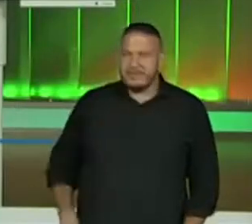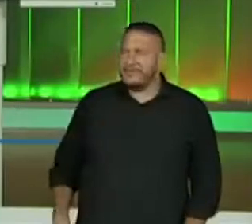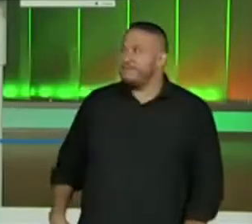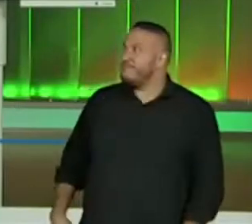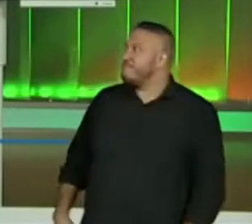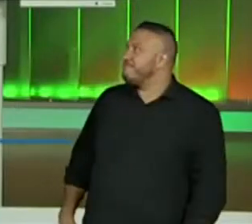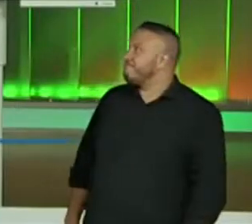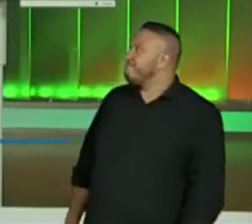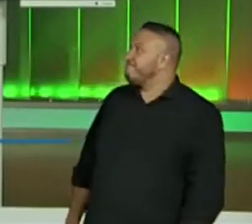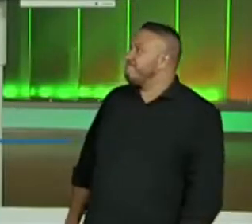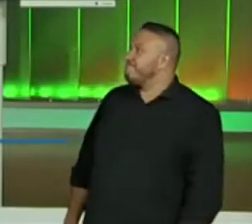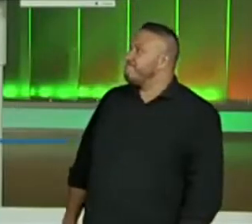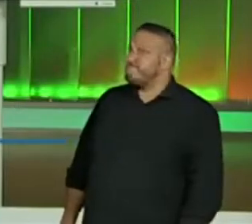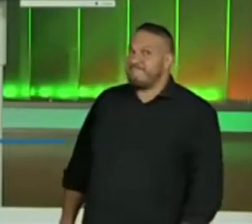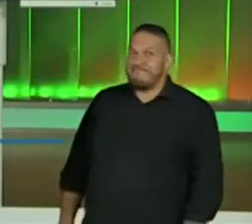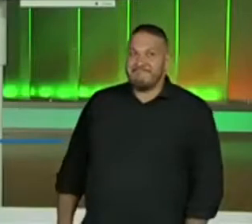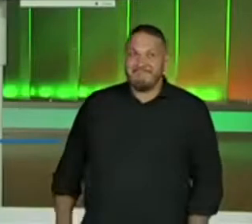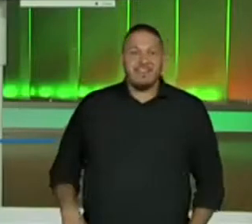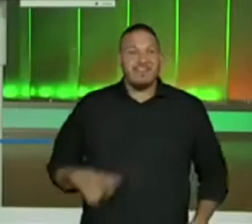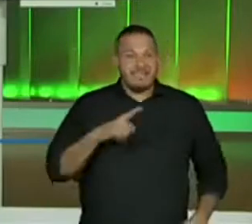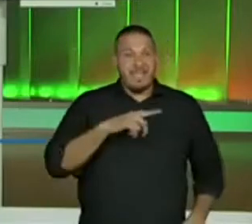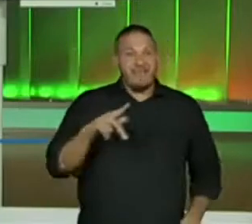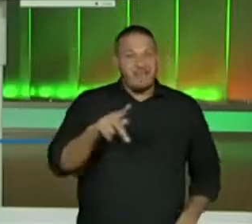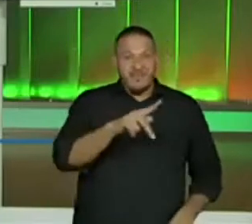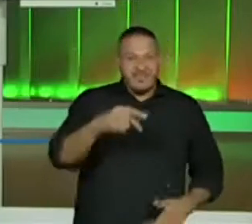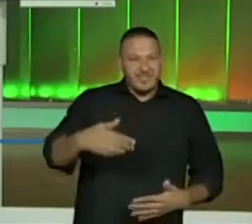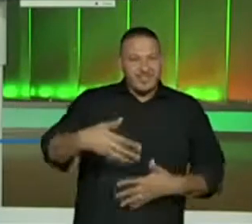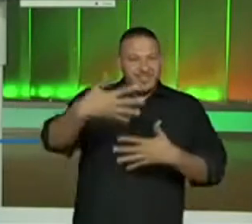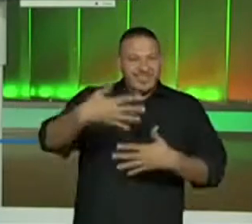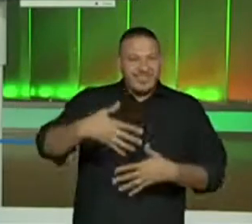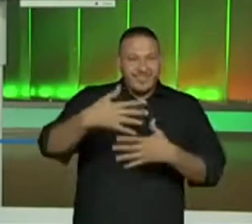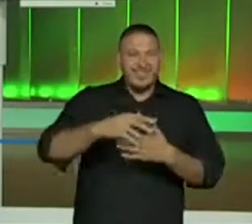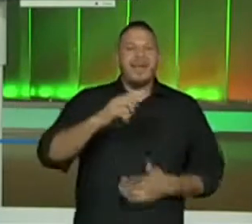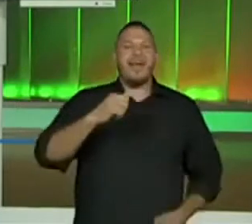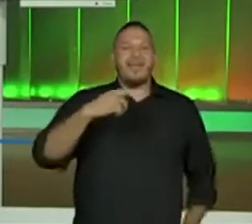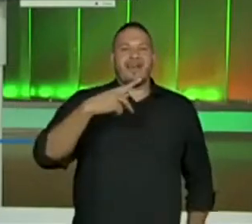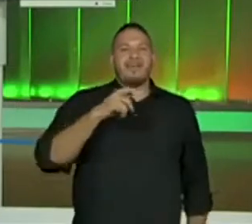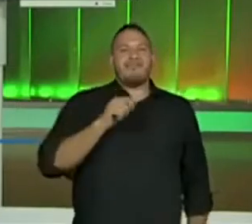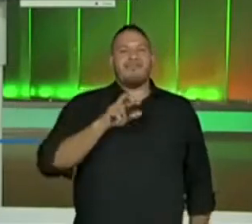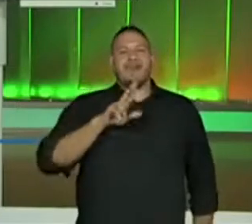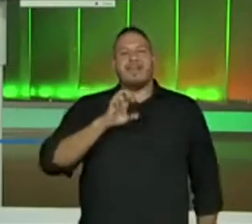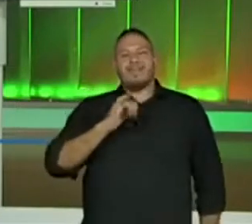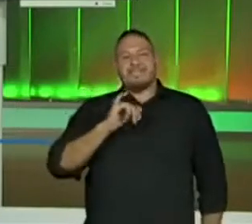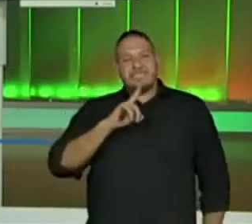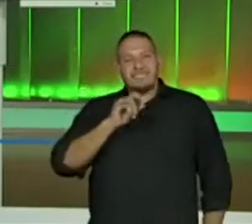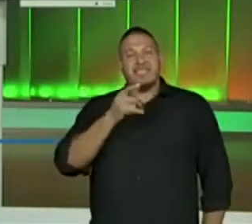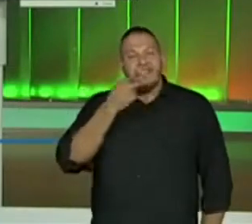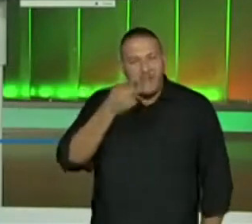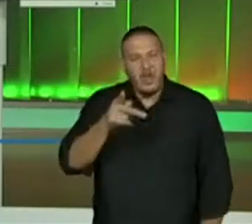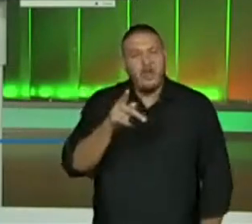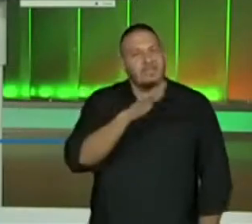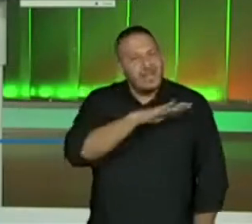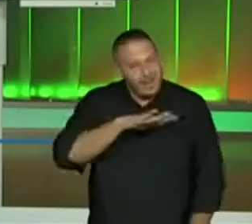tem um professor pro aparecida disse que os alunos estão participando obrigado pro